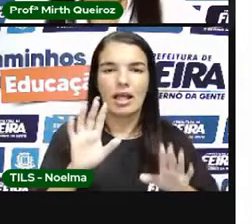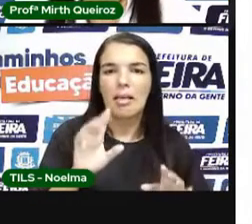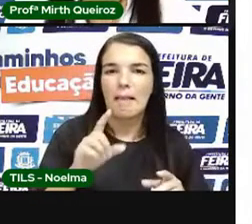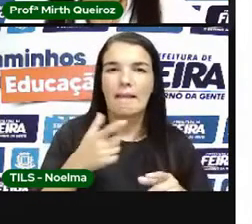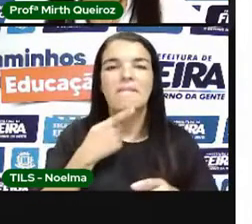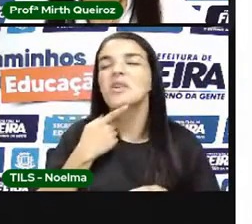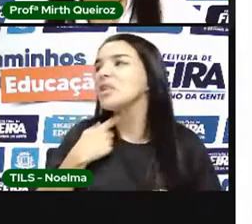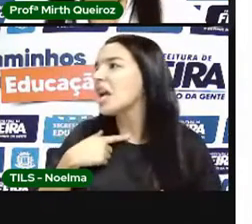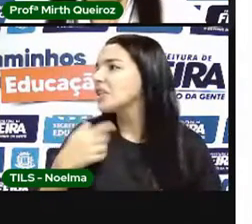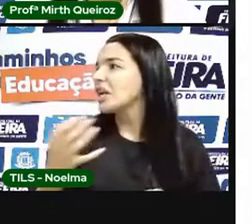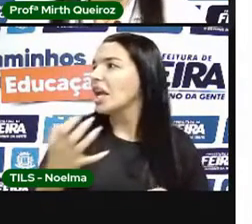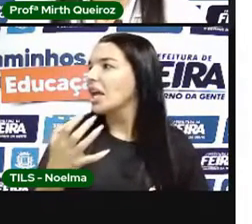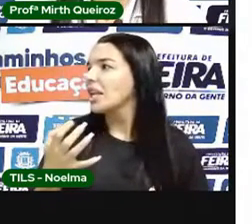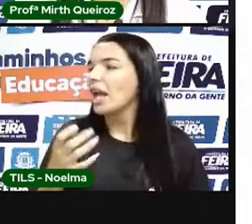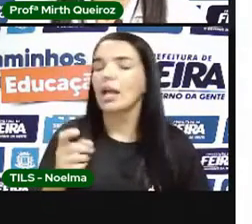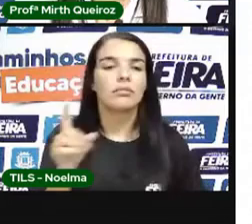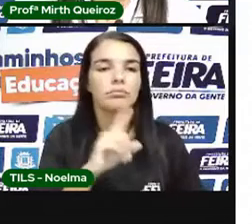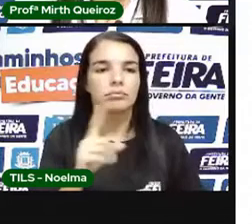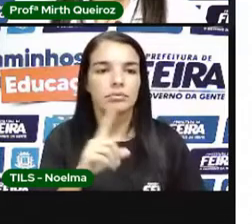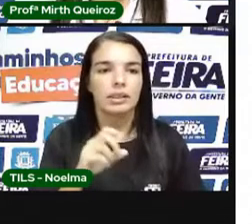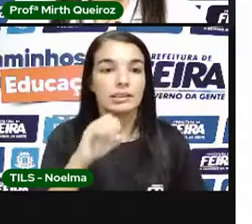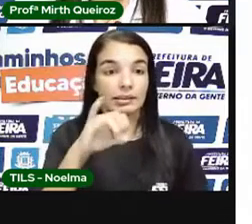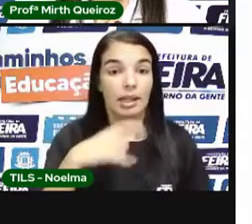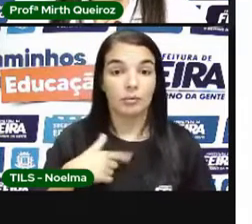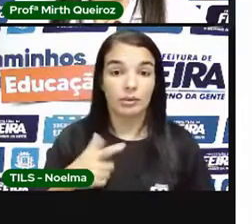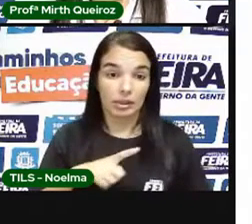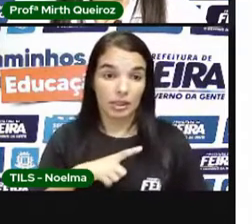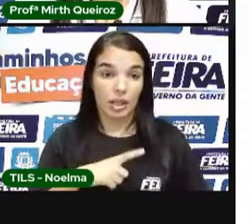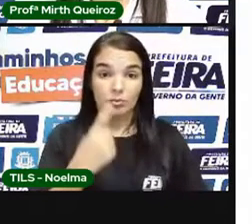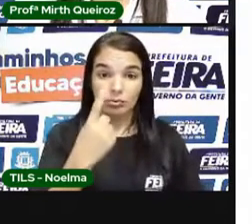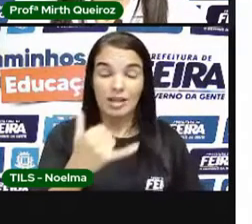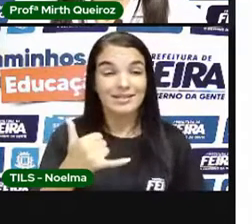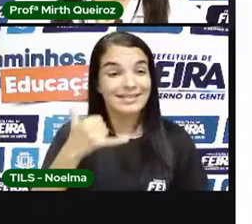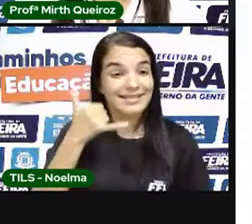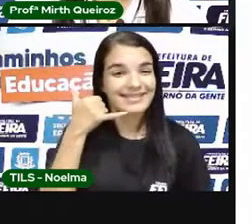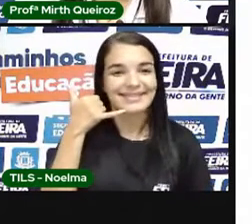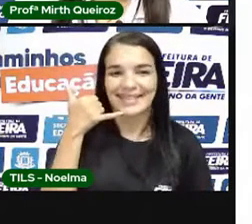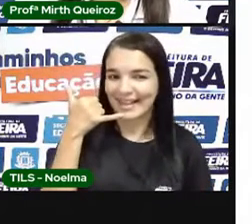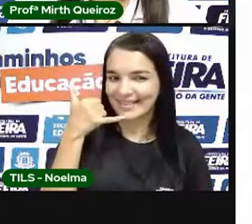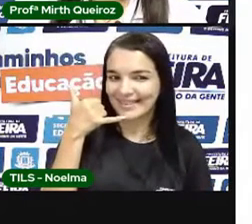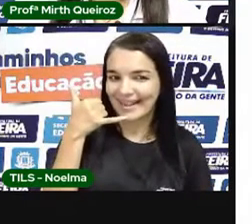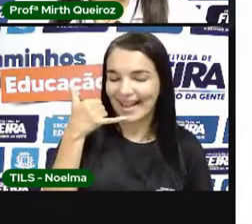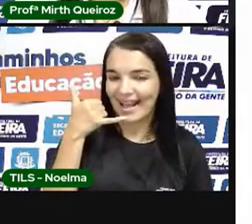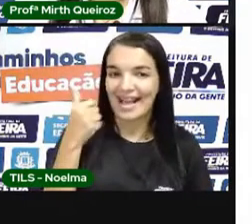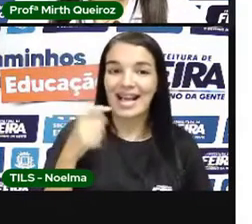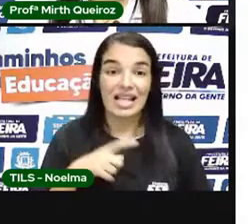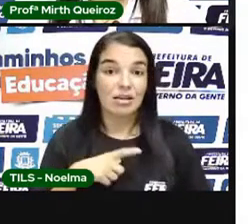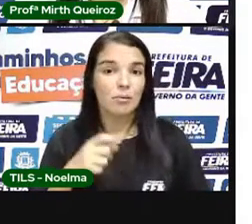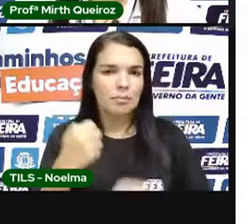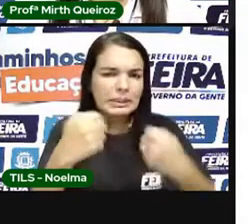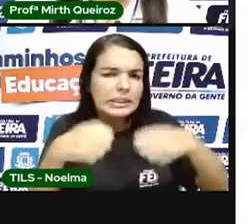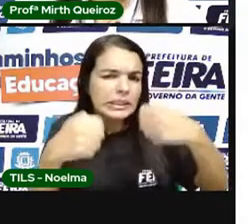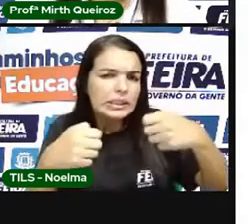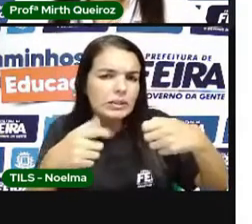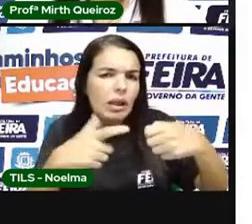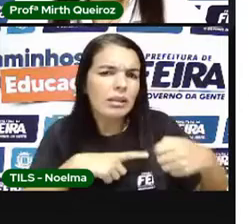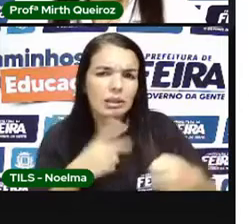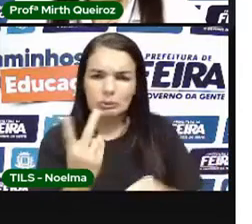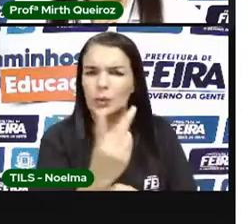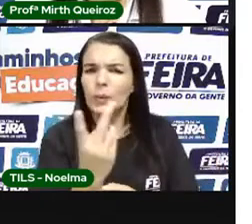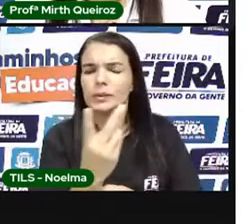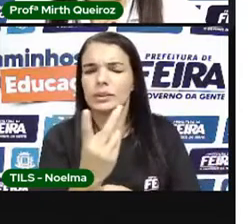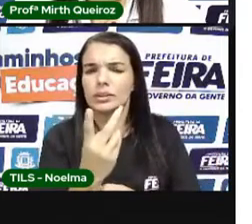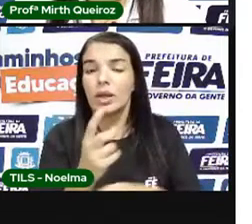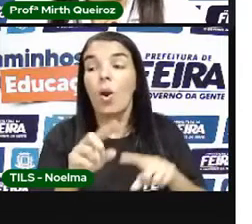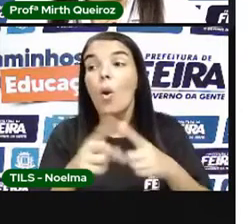Aquilo que a gente Quer Se eu tenho Um celular Para que Que eu quero O outro Será se eu Preciso De dois